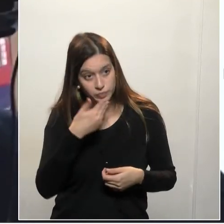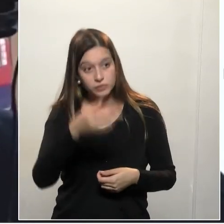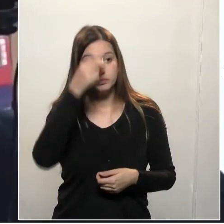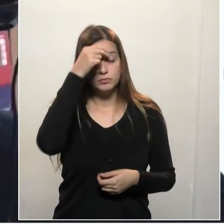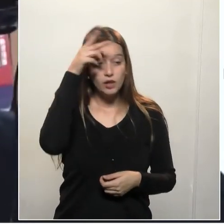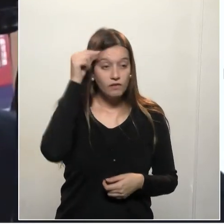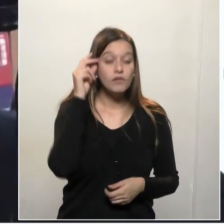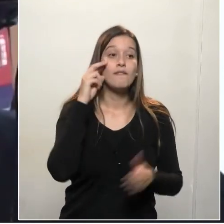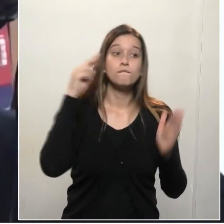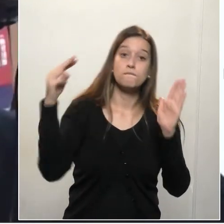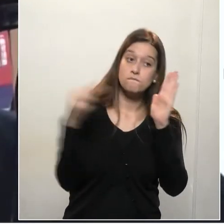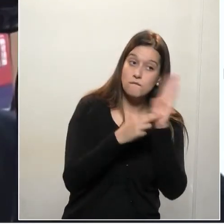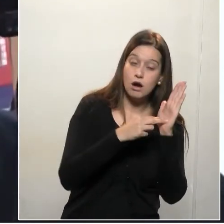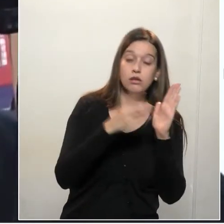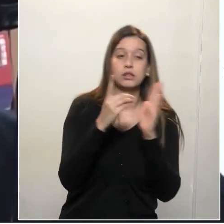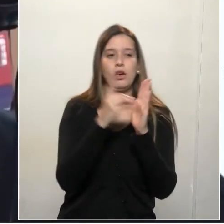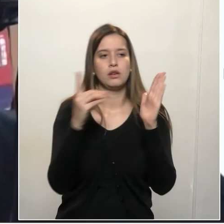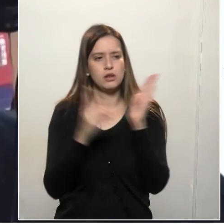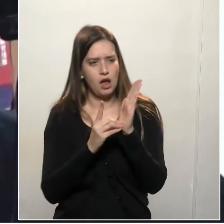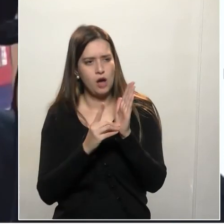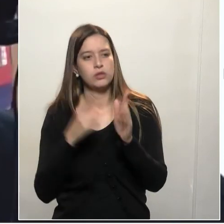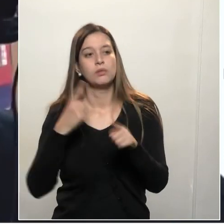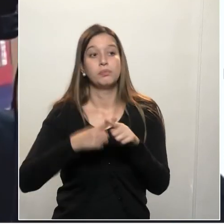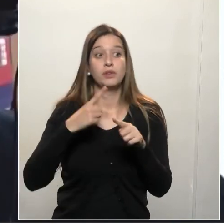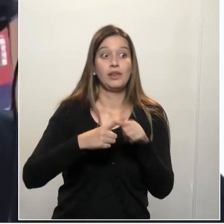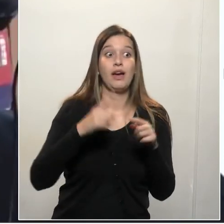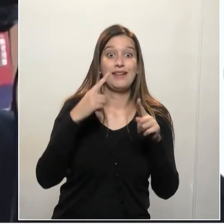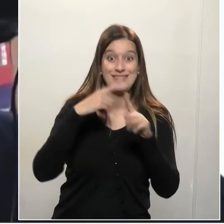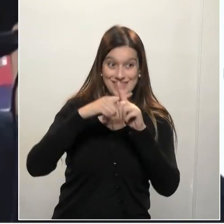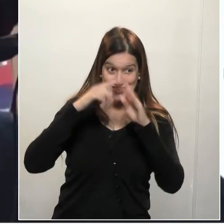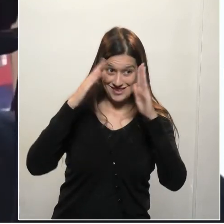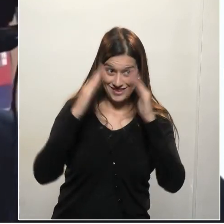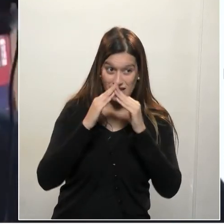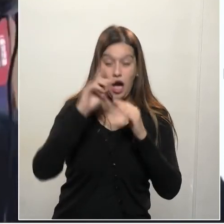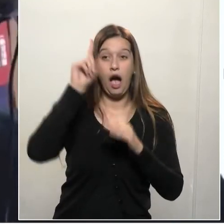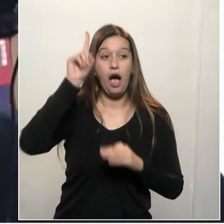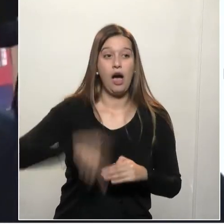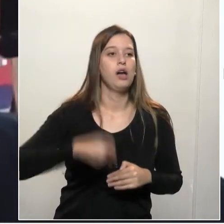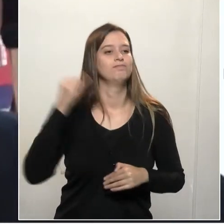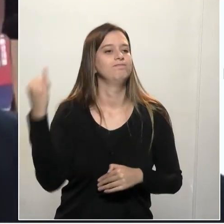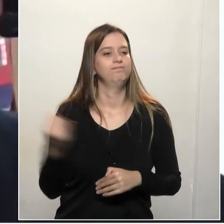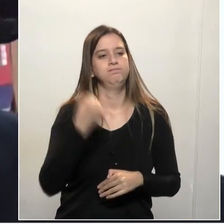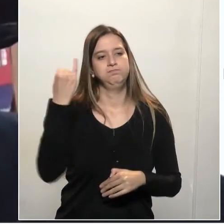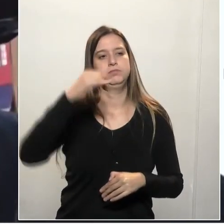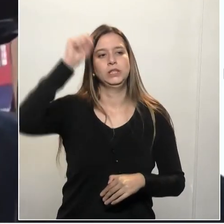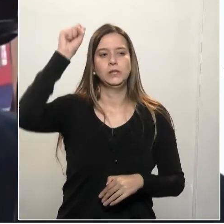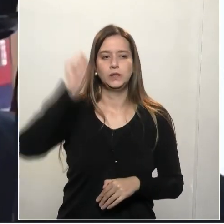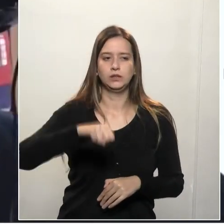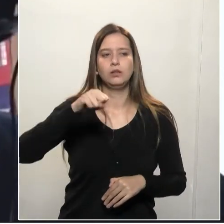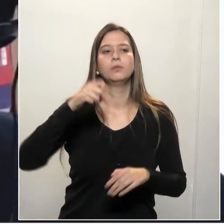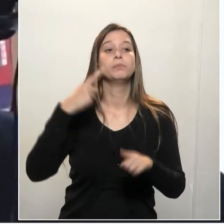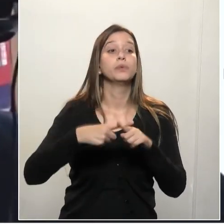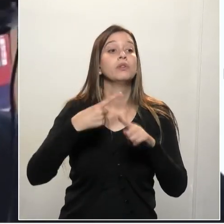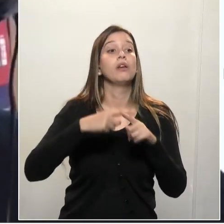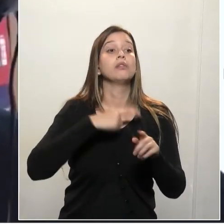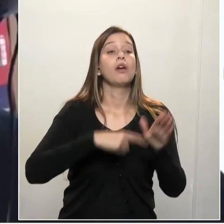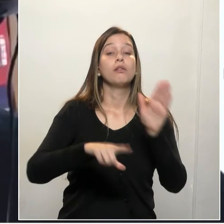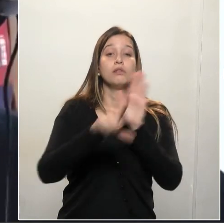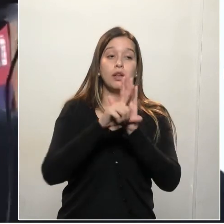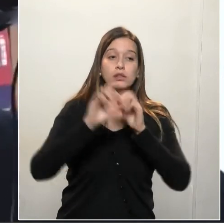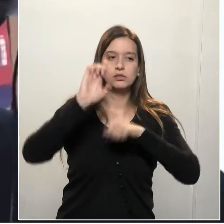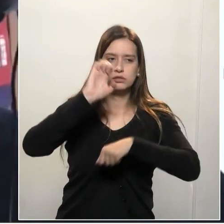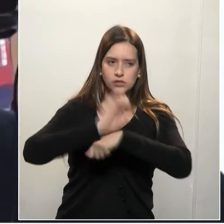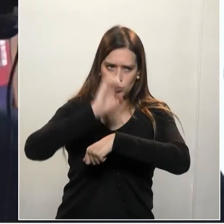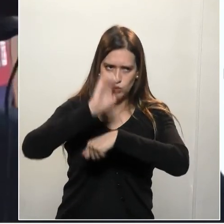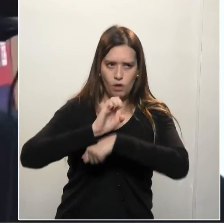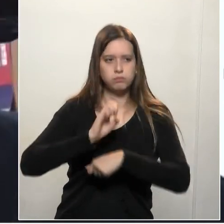As igrejas são atividades essenciais reconhecidas pela lei estadual. Eu espero que